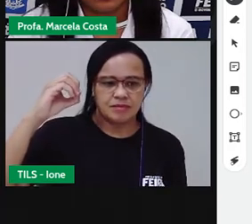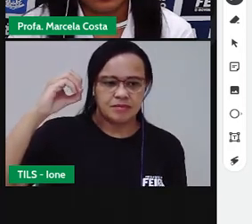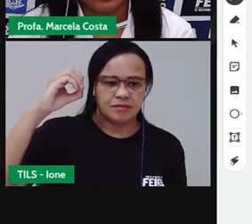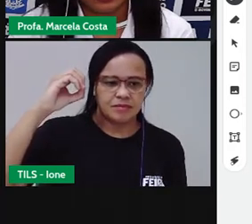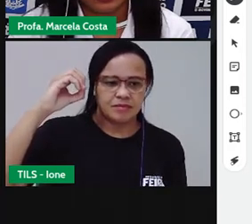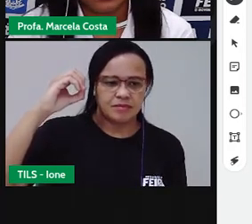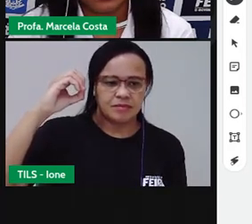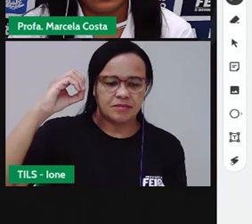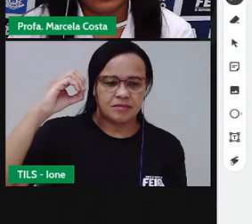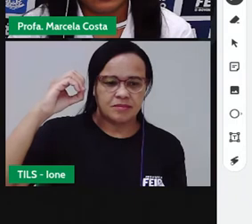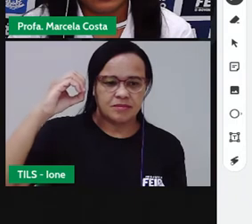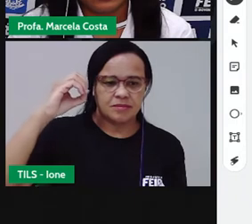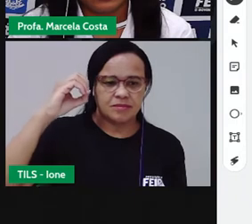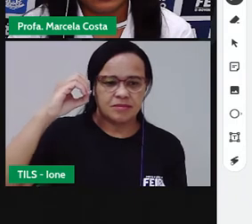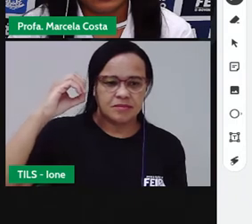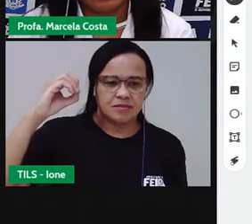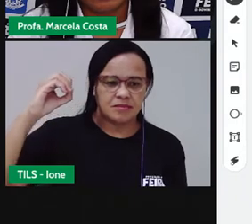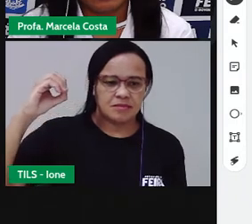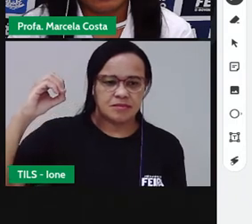Subiu.